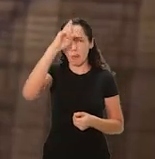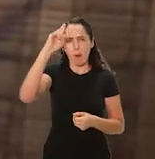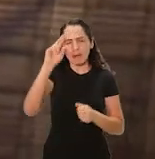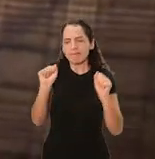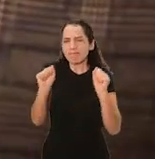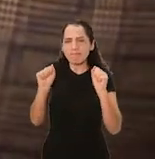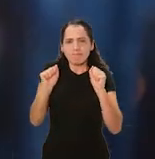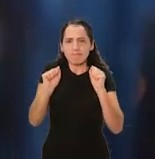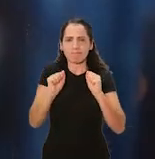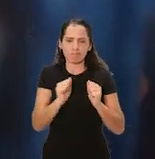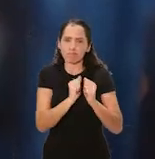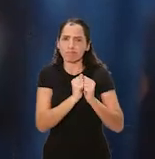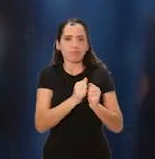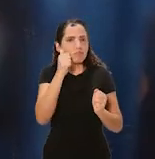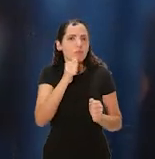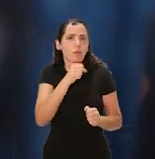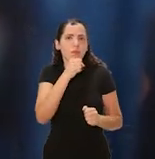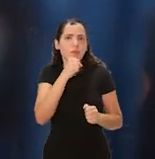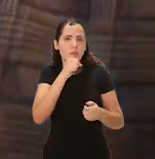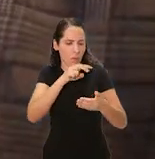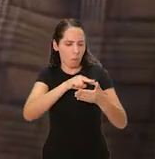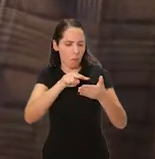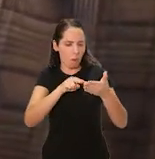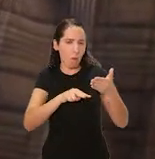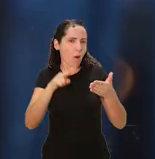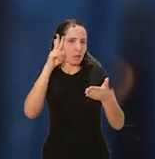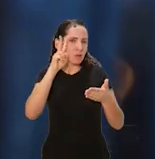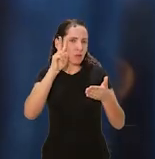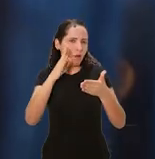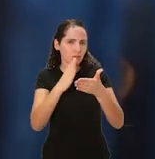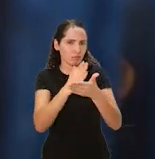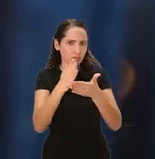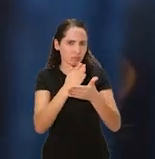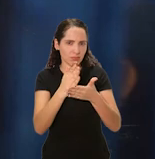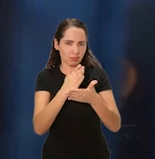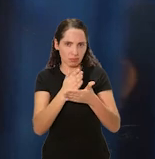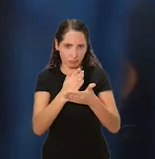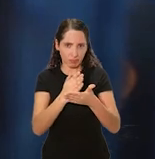Roque adorava estar na casa da vó, descobrir o gosto pelos livros de história